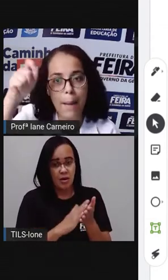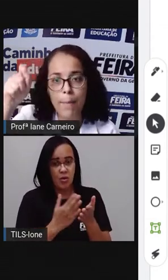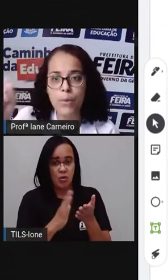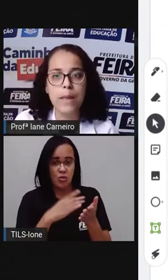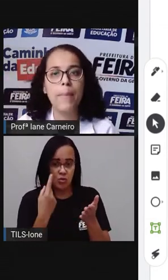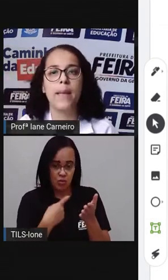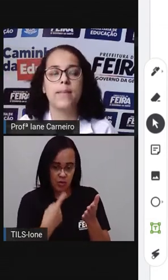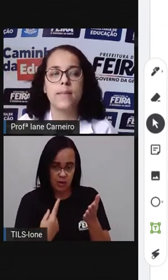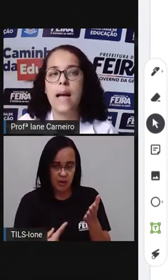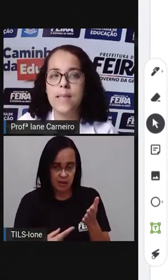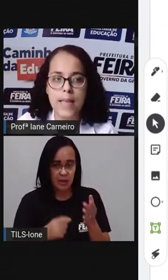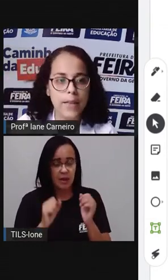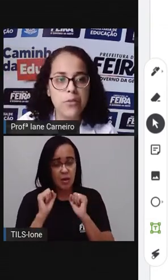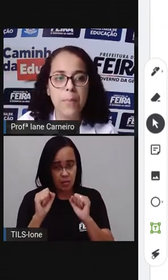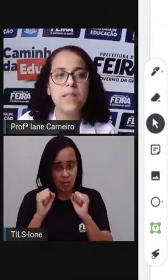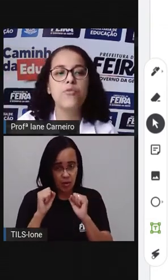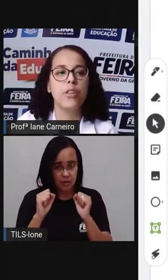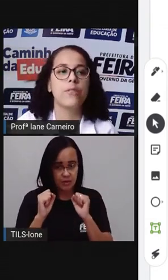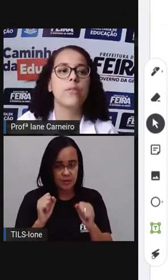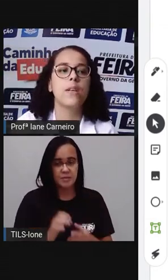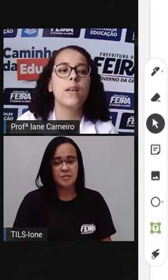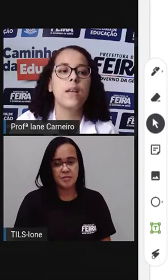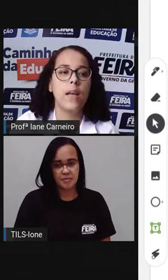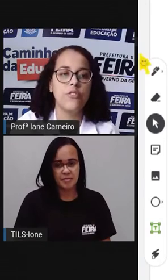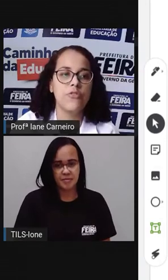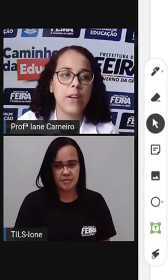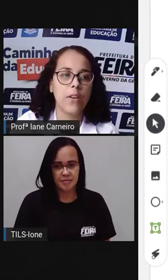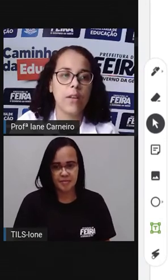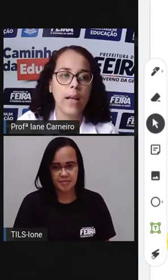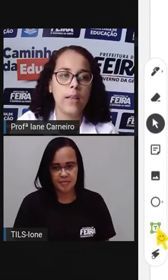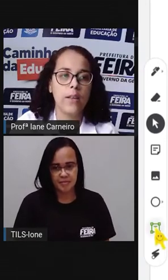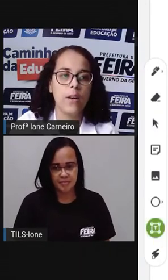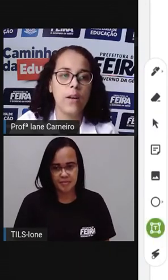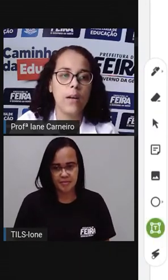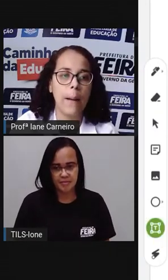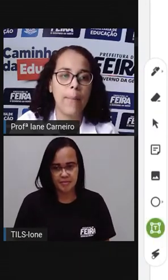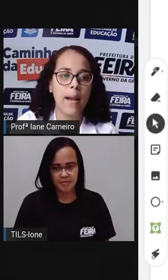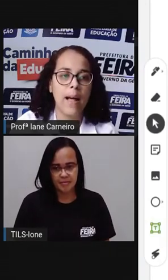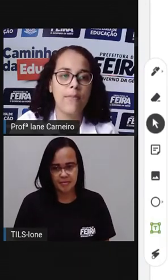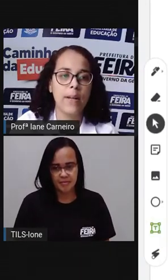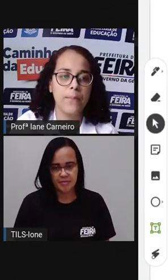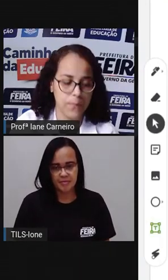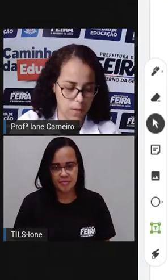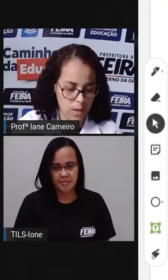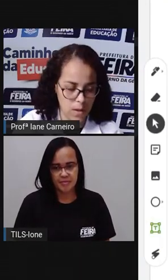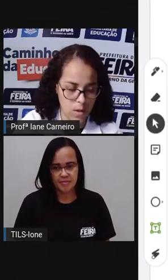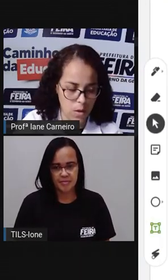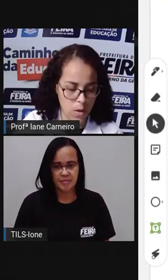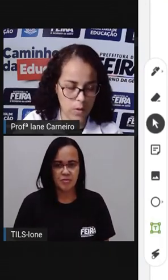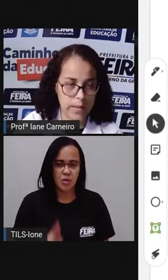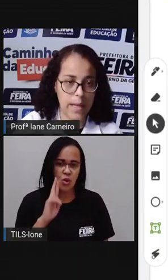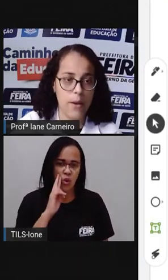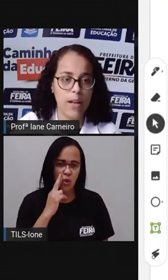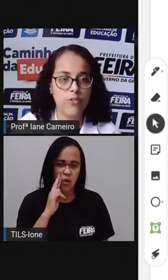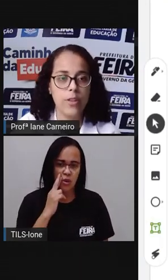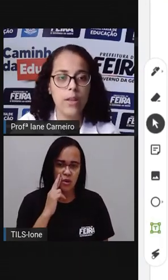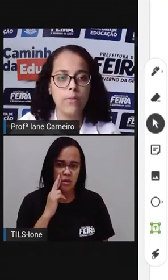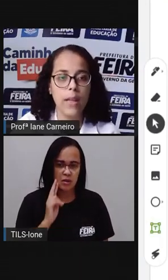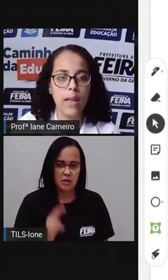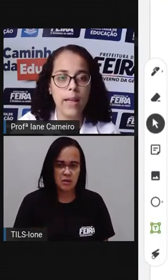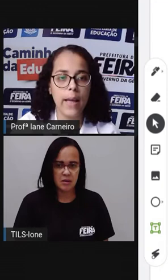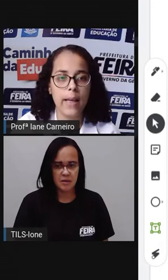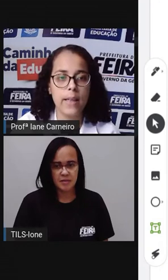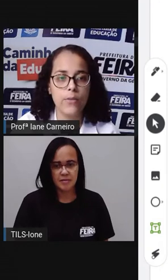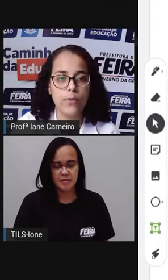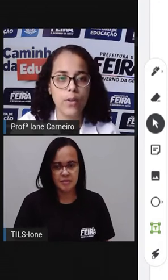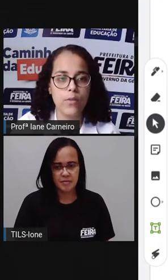faz aí na mão também, dá certo do mesmo jeito. A gente vai colocar aqui, ó, a palavra rosa. Eu acho que não